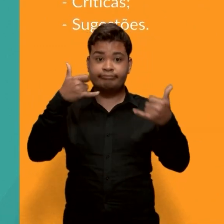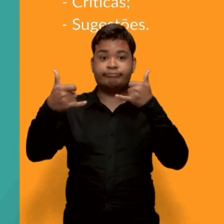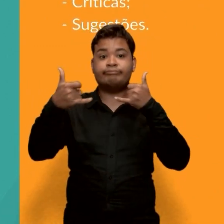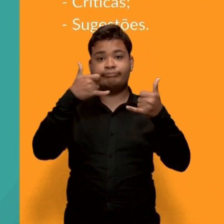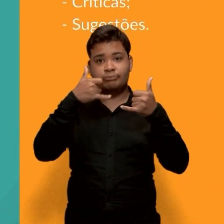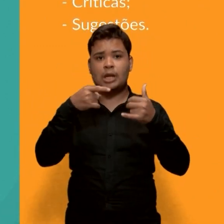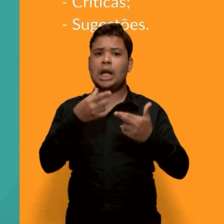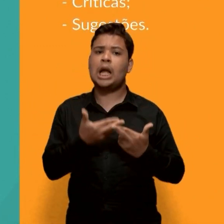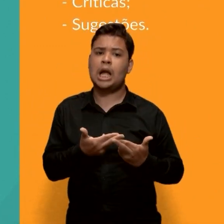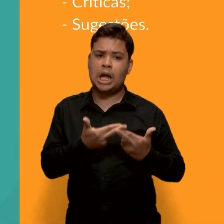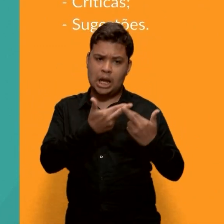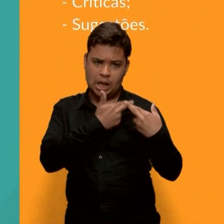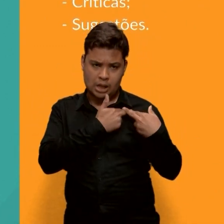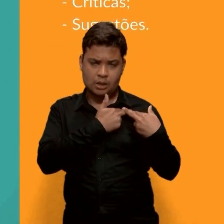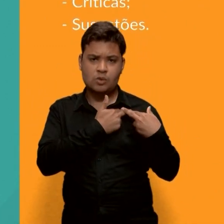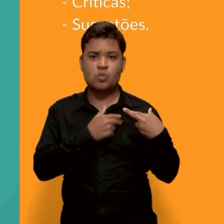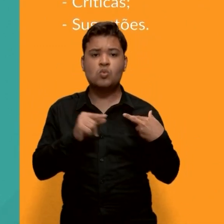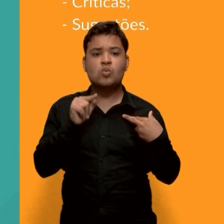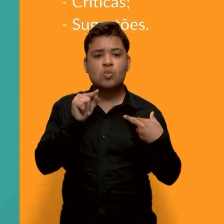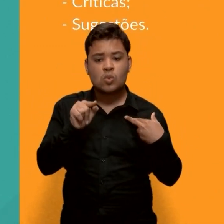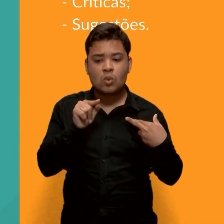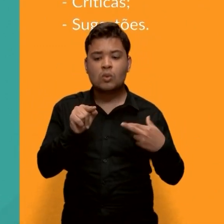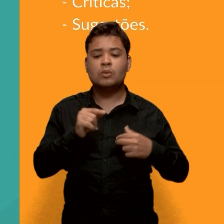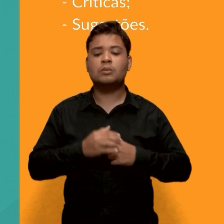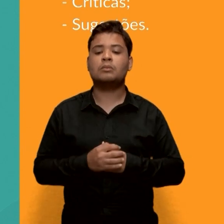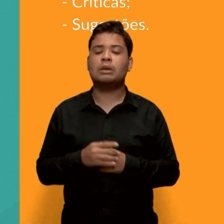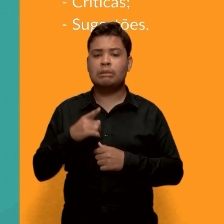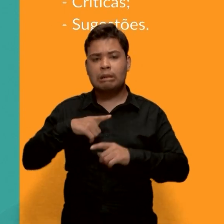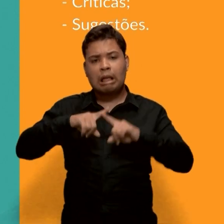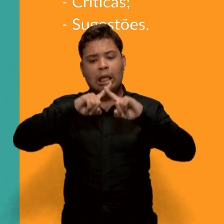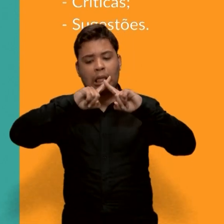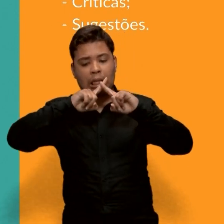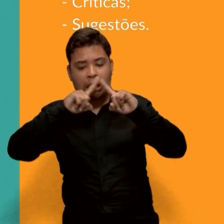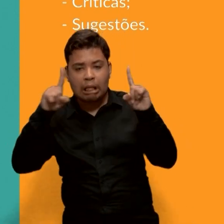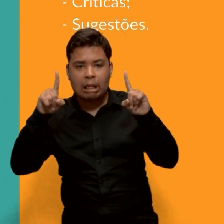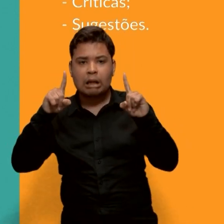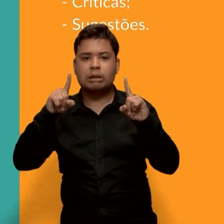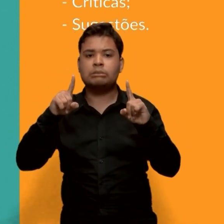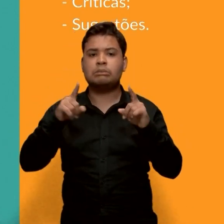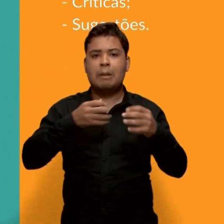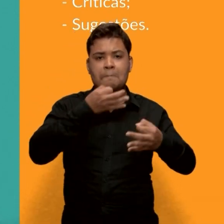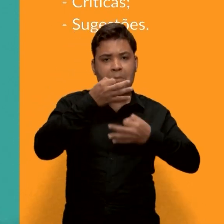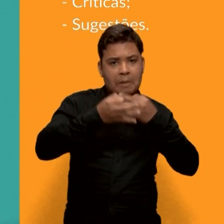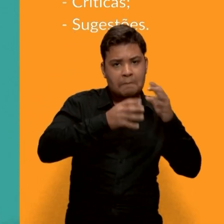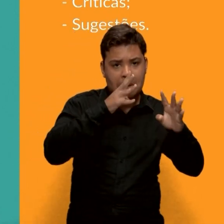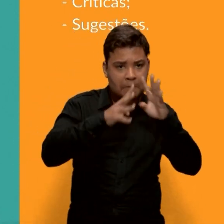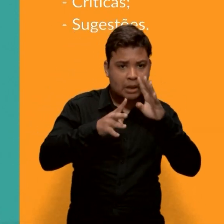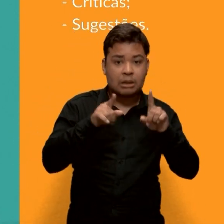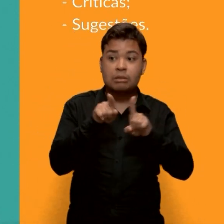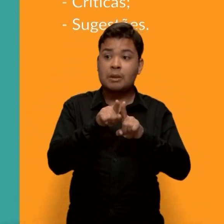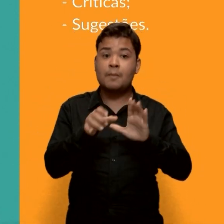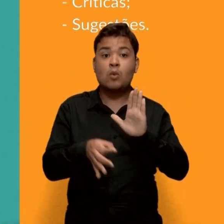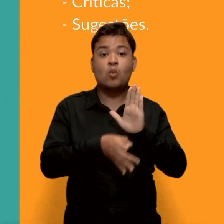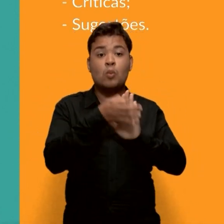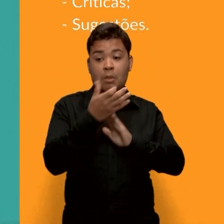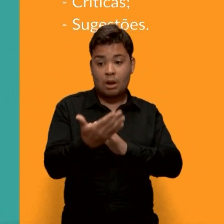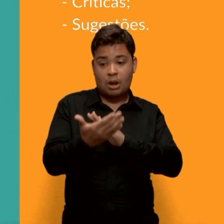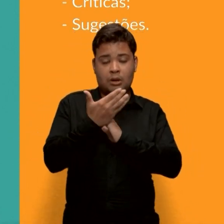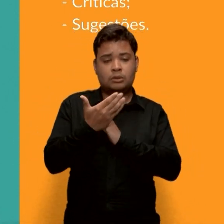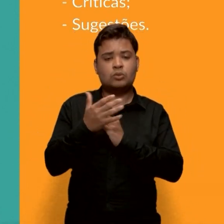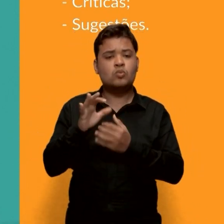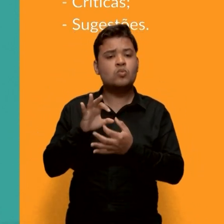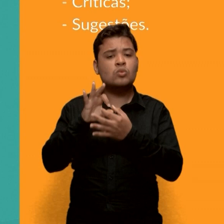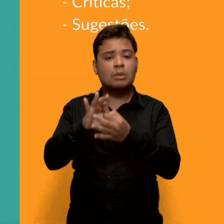responsável por receber e encaminhar as reclamações, críticas e sugestões relativas aos